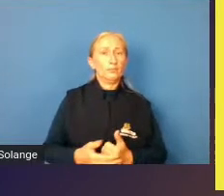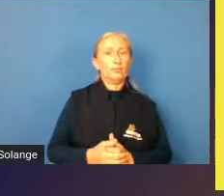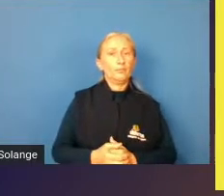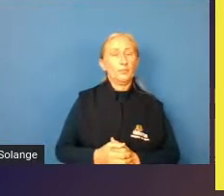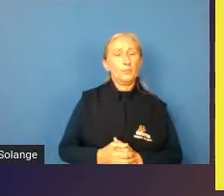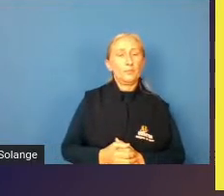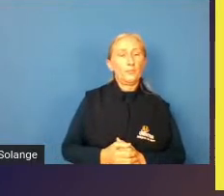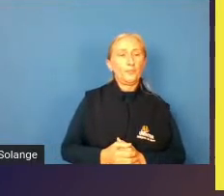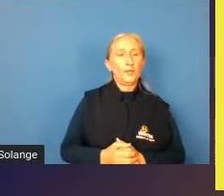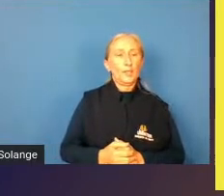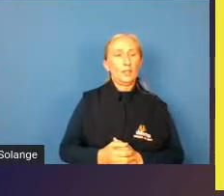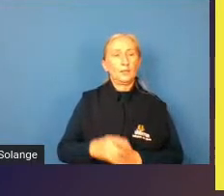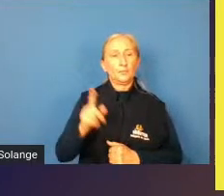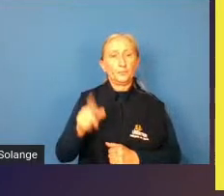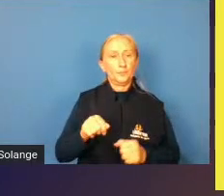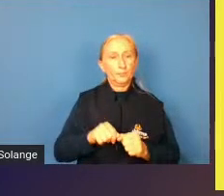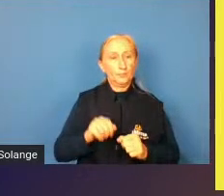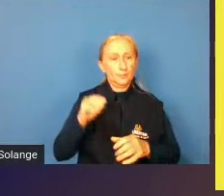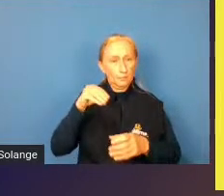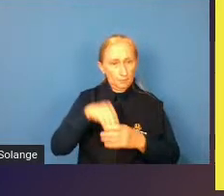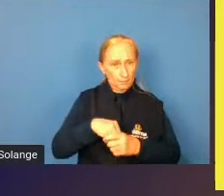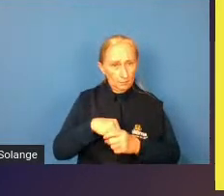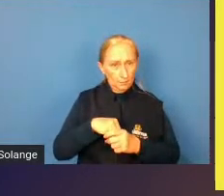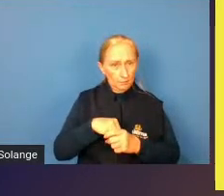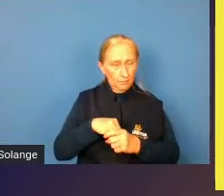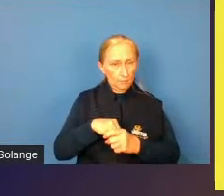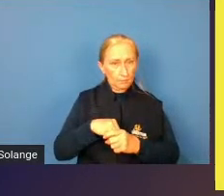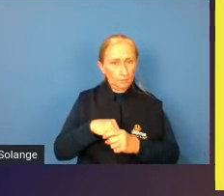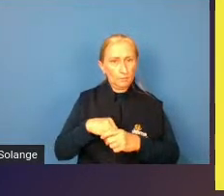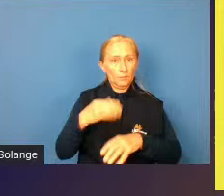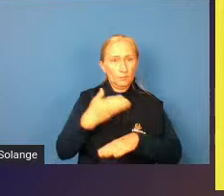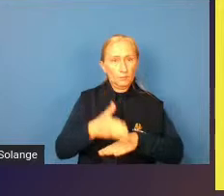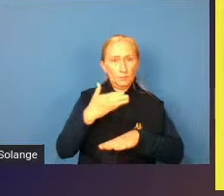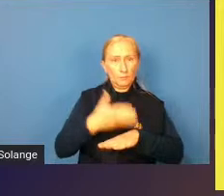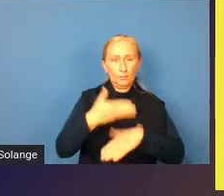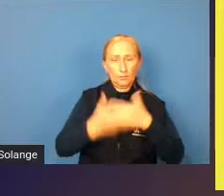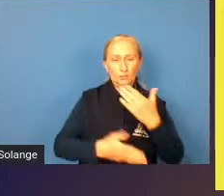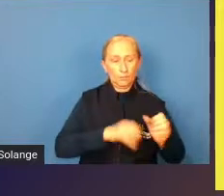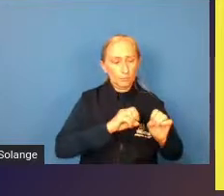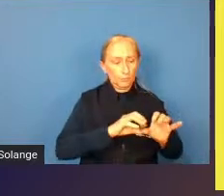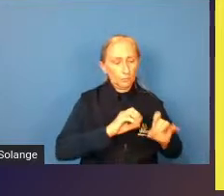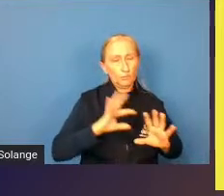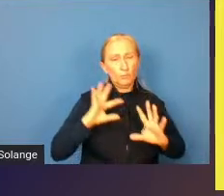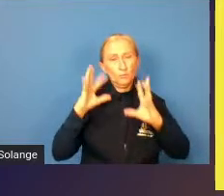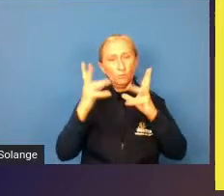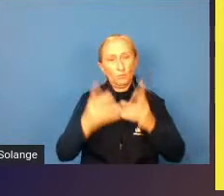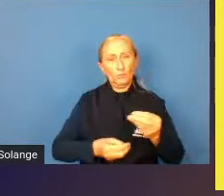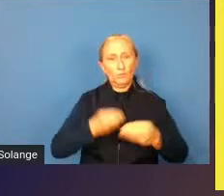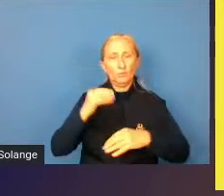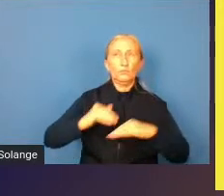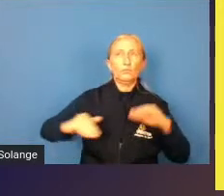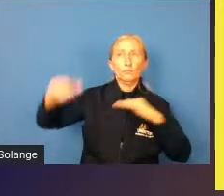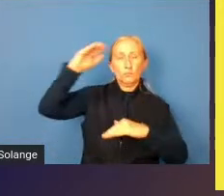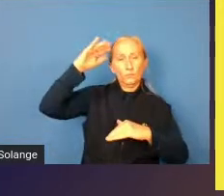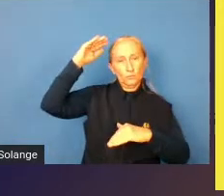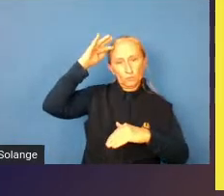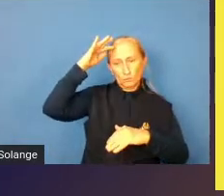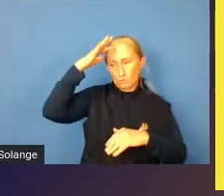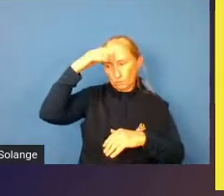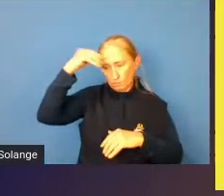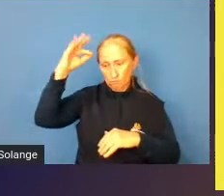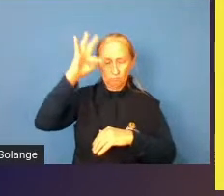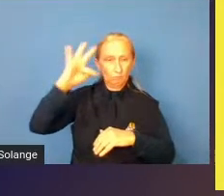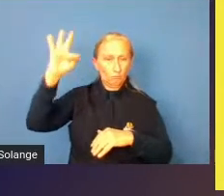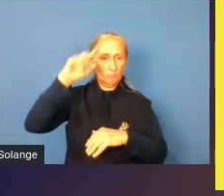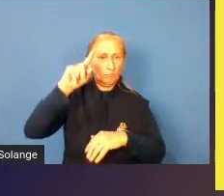a gente foi dentro da dessa aplicabilidade educacional por assim dizer de ensino superior ensino básico até né a gente